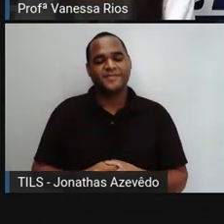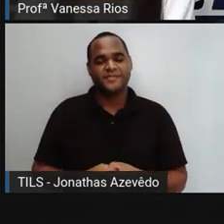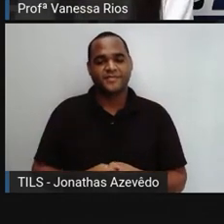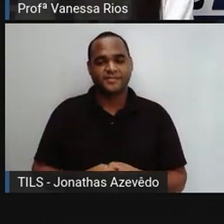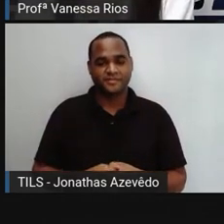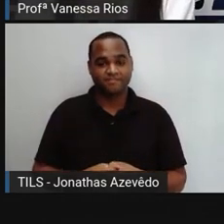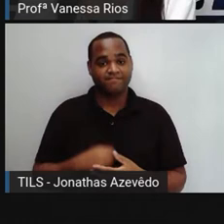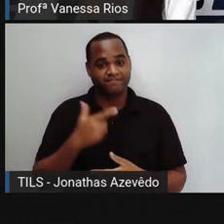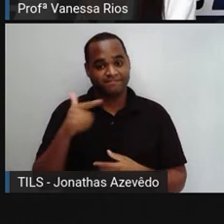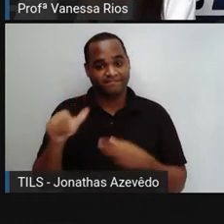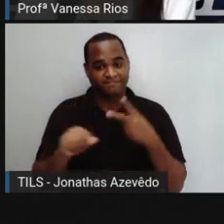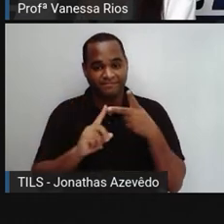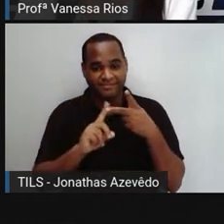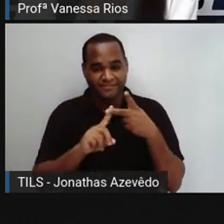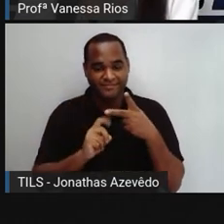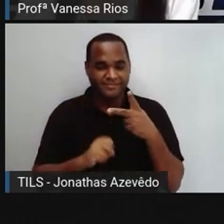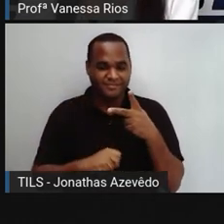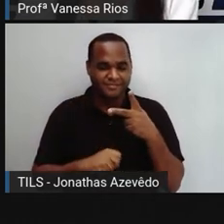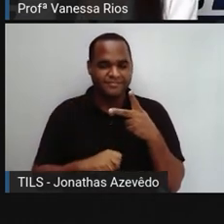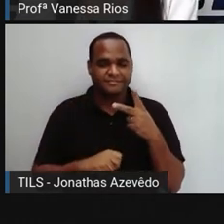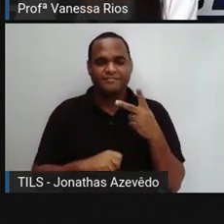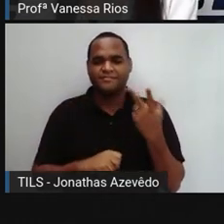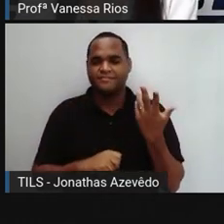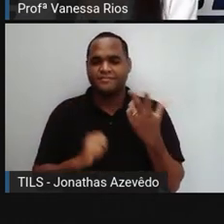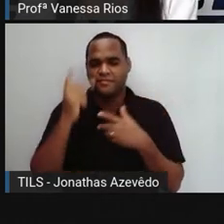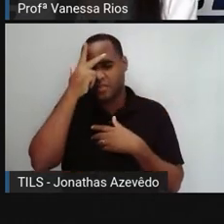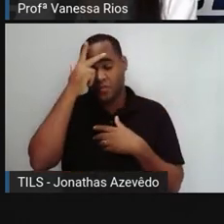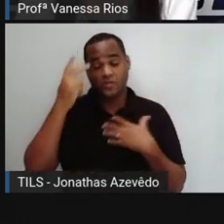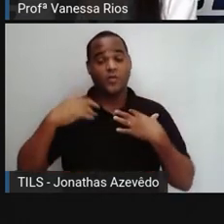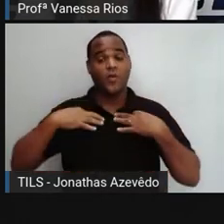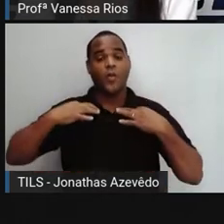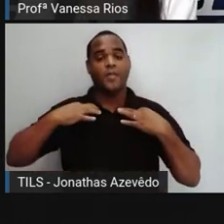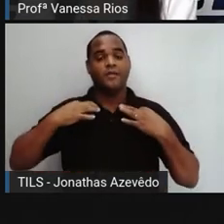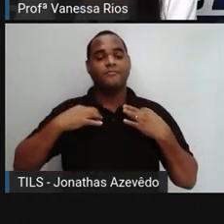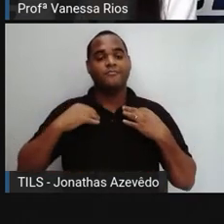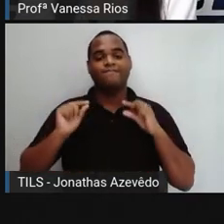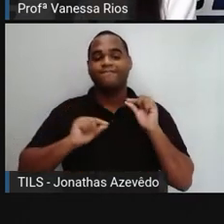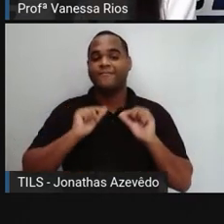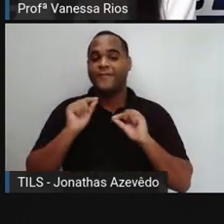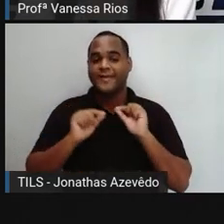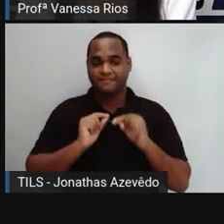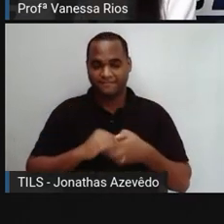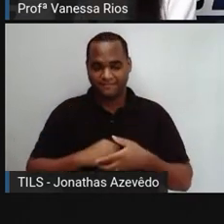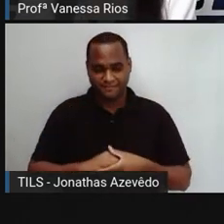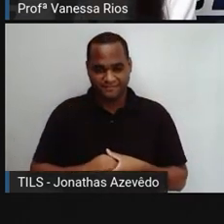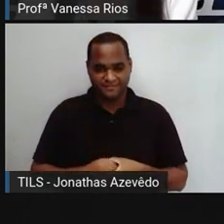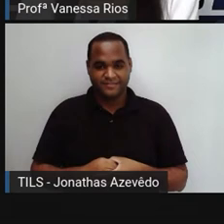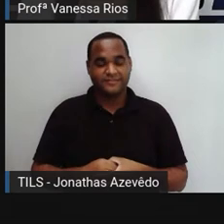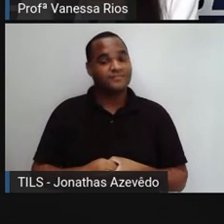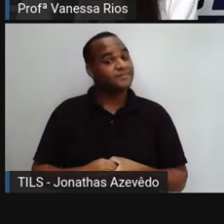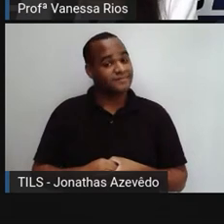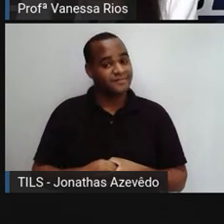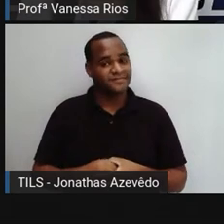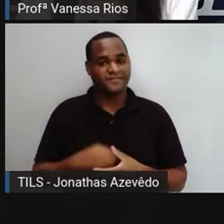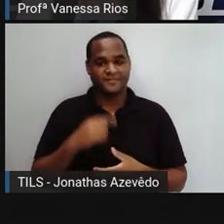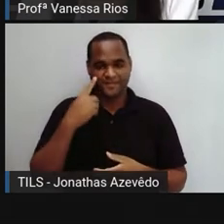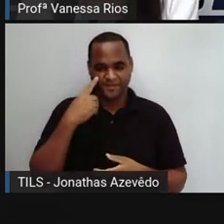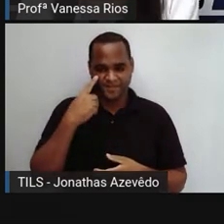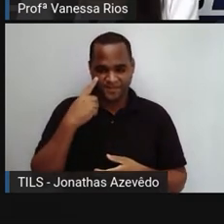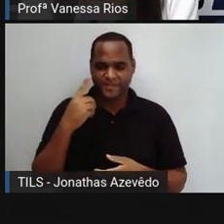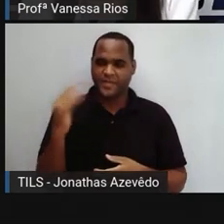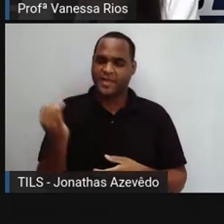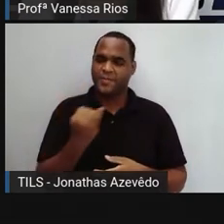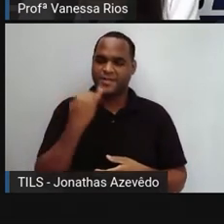Olha só a outra pergunta. Como as pessoas estão vestidas? E aí é bem interessante,